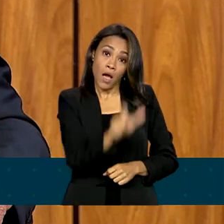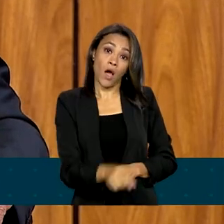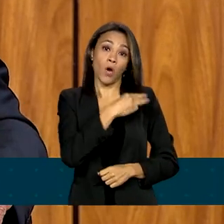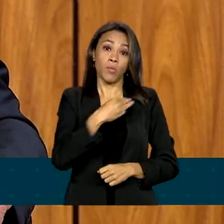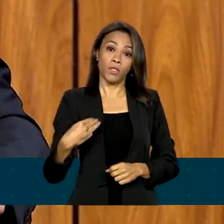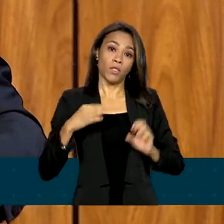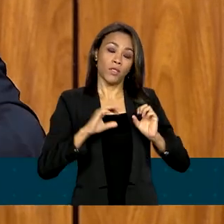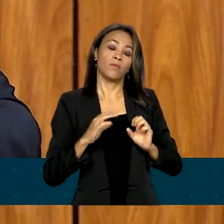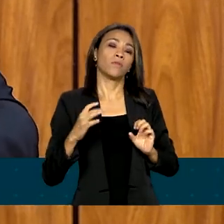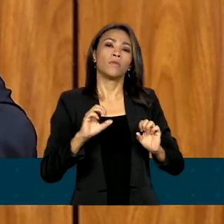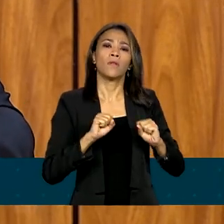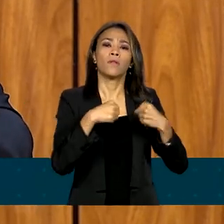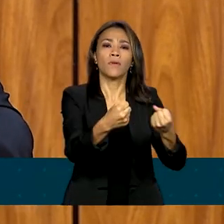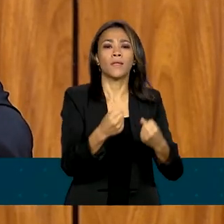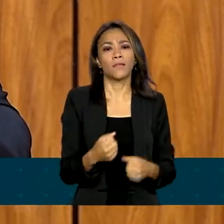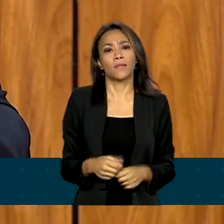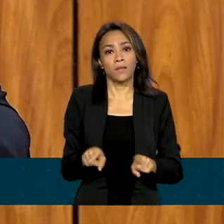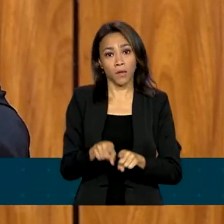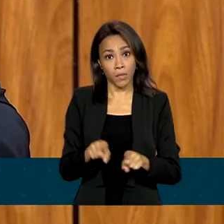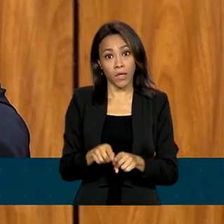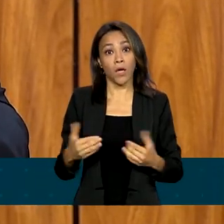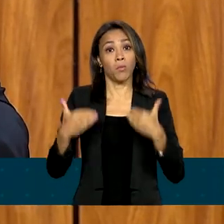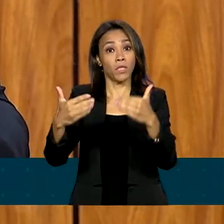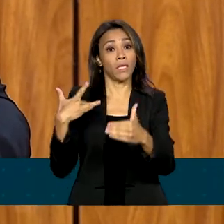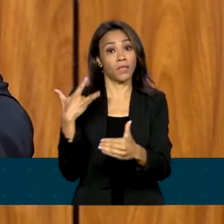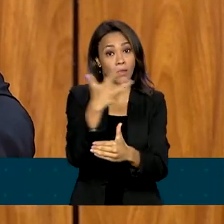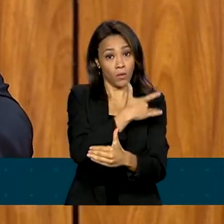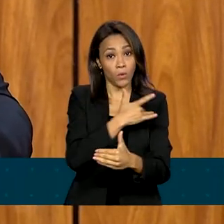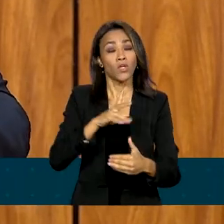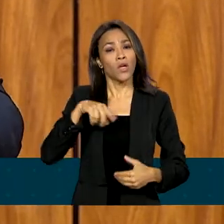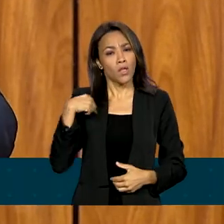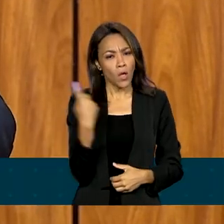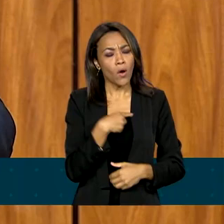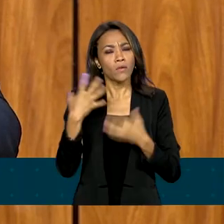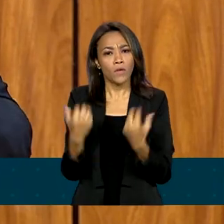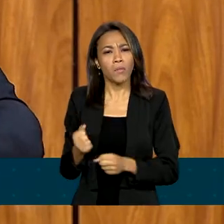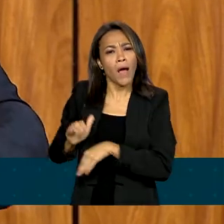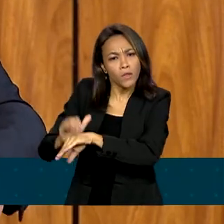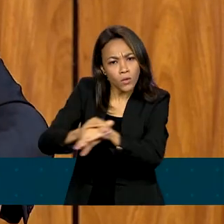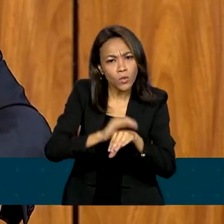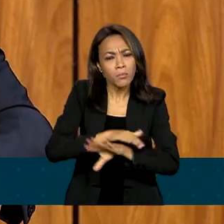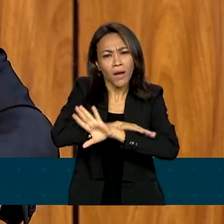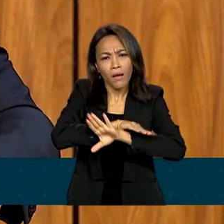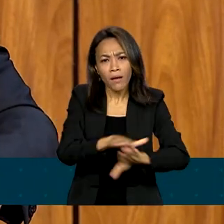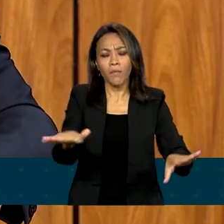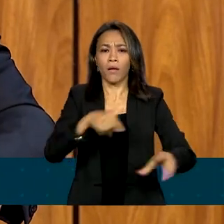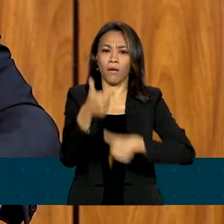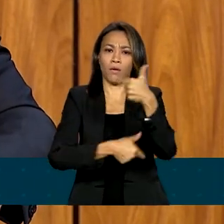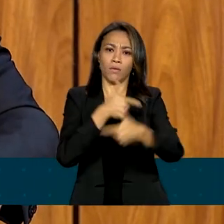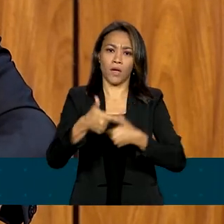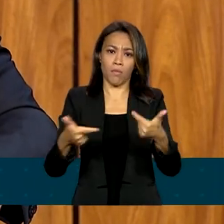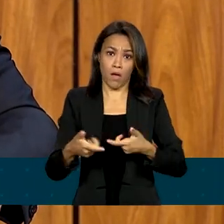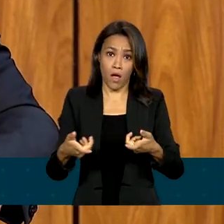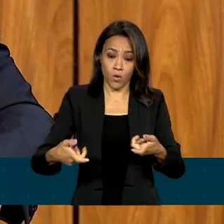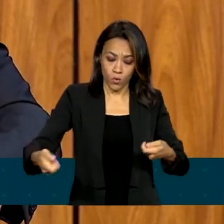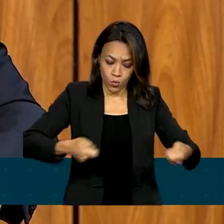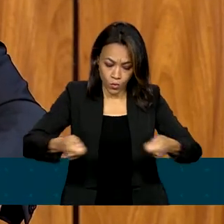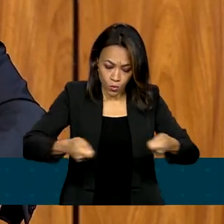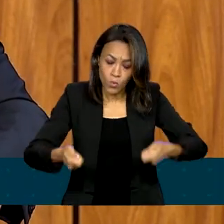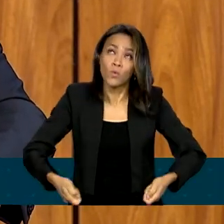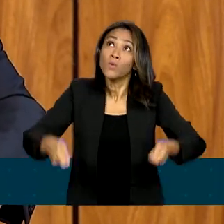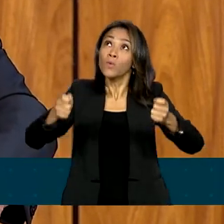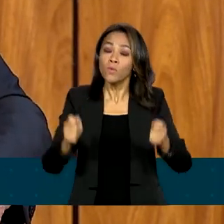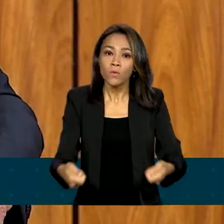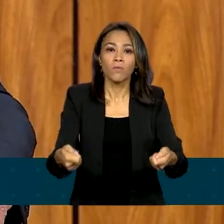ao Ministério da Saúde. Nós vamos tomar todas as atitudes para acabar com o garimpe legal, tirar os galimpeiros de lá